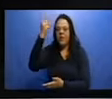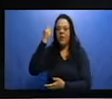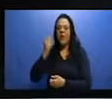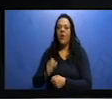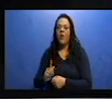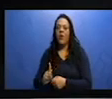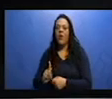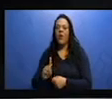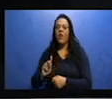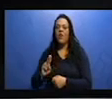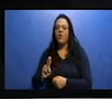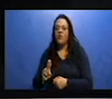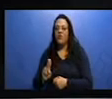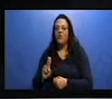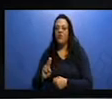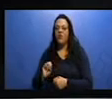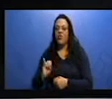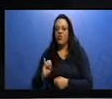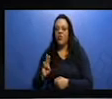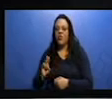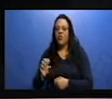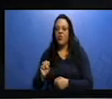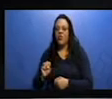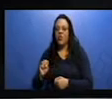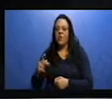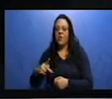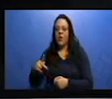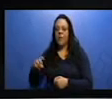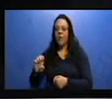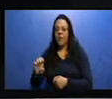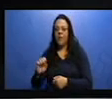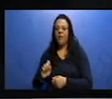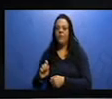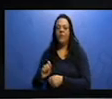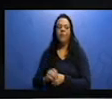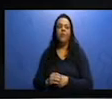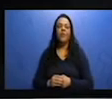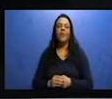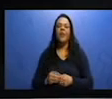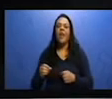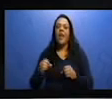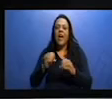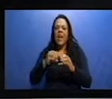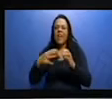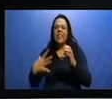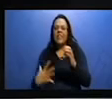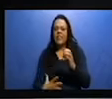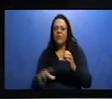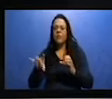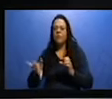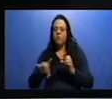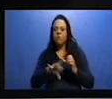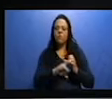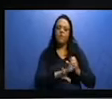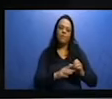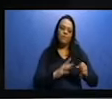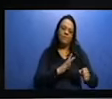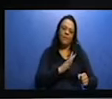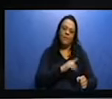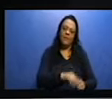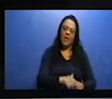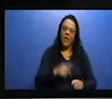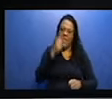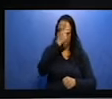Então, falando aí das características, né? Das peculiaridades de cada cidade. Então, as pessoas, elas vivem de maneiras